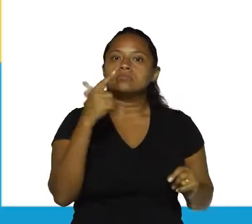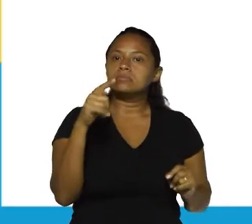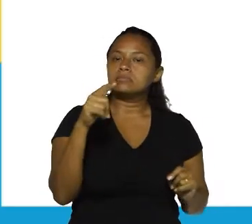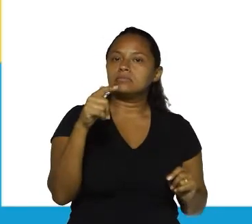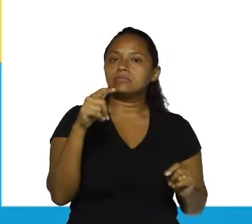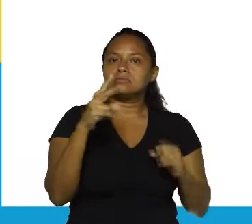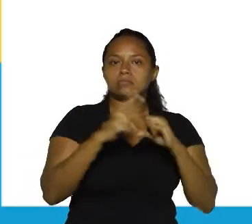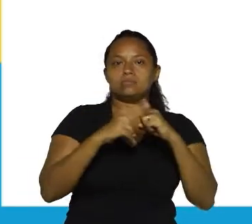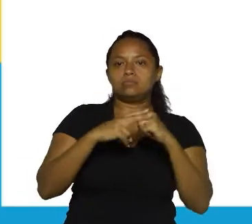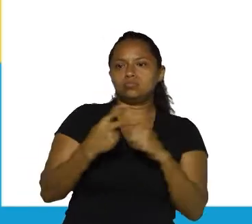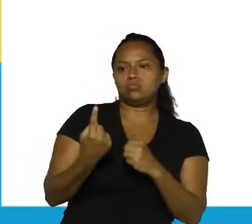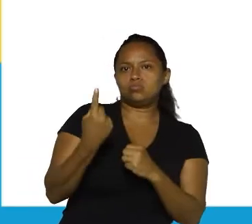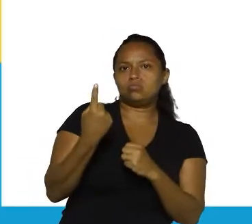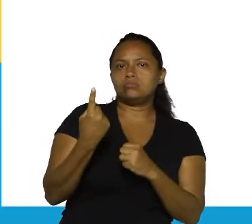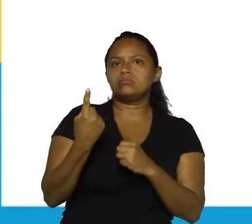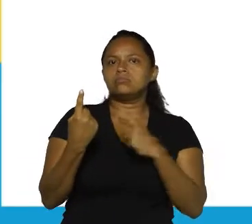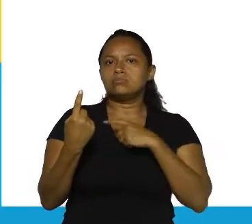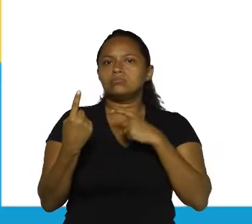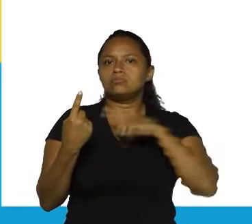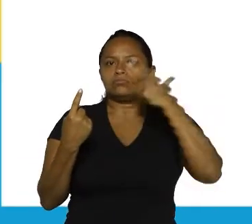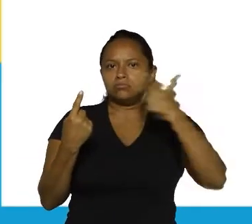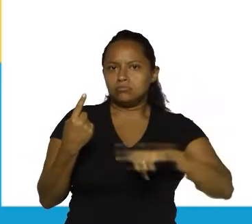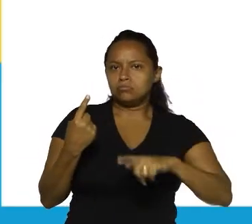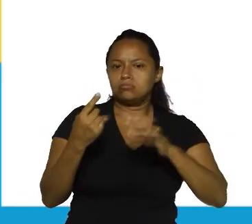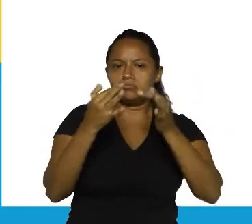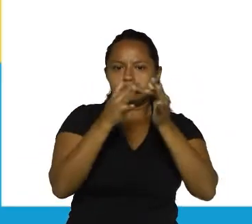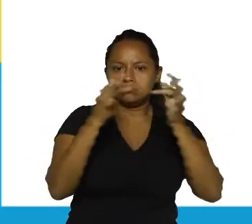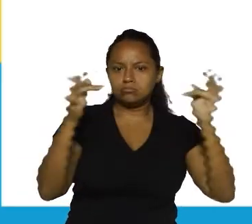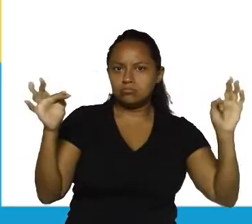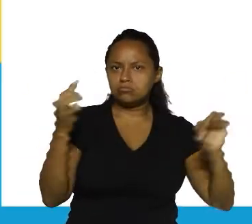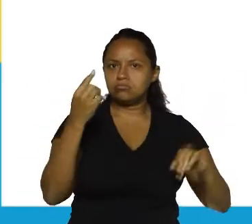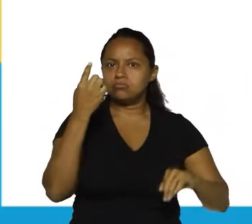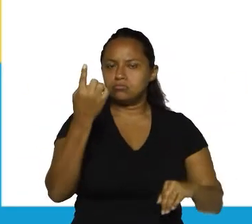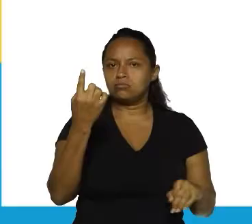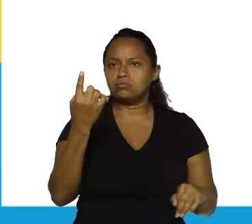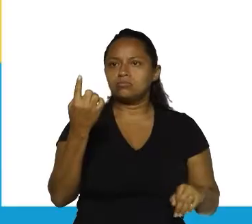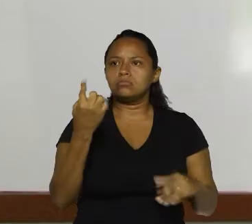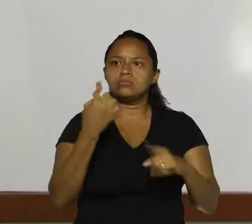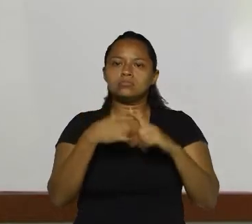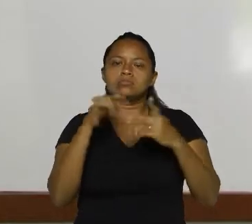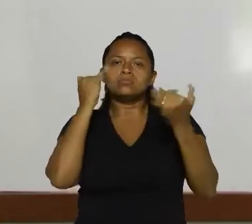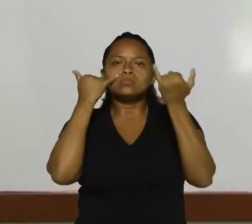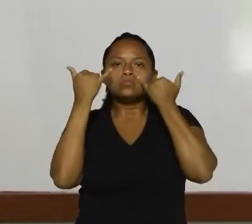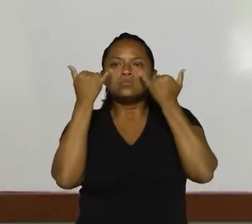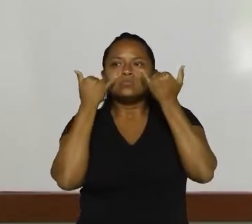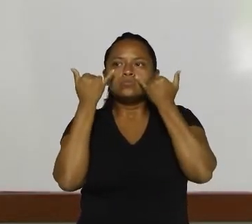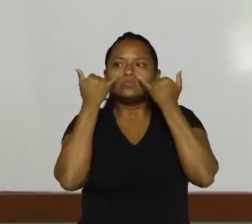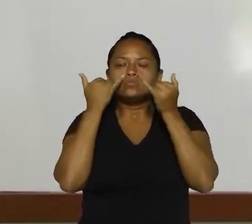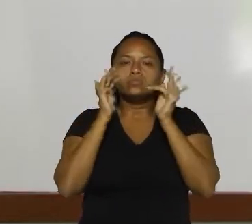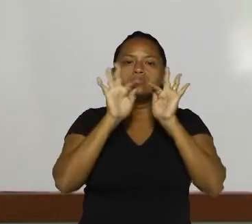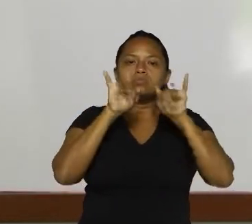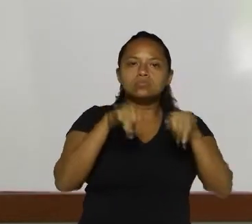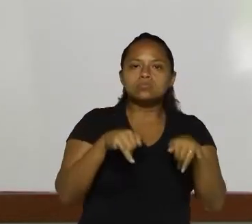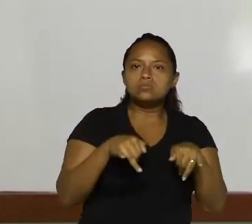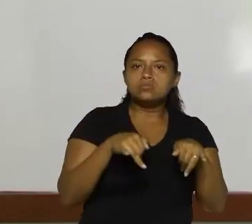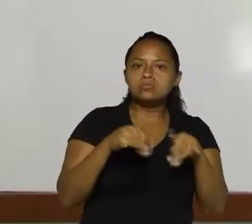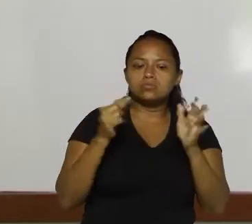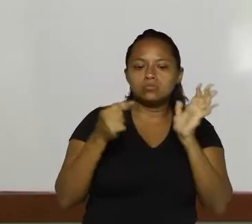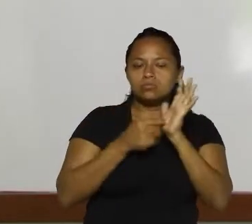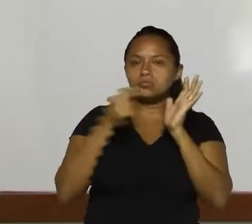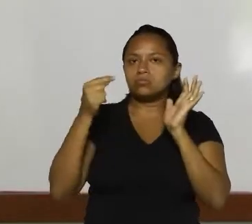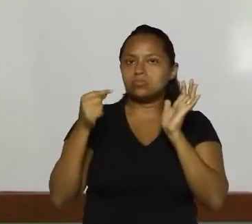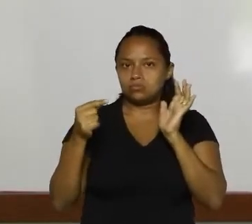temos um verbo só. Mas nós temos uma frase só. Porque é uma informação que termina em um único